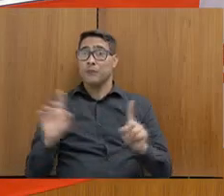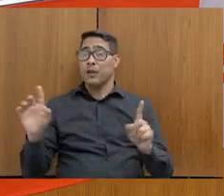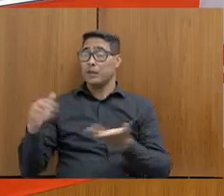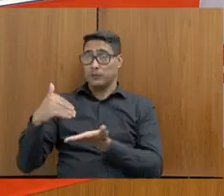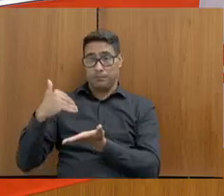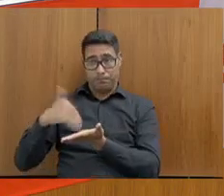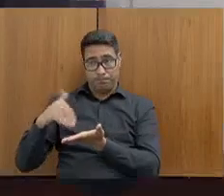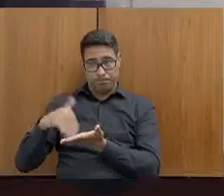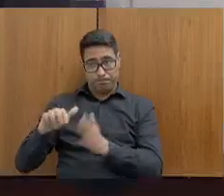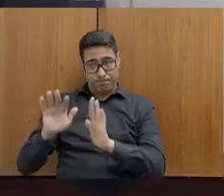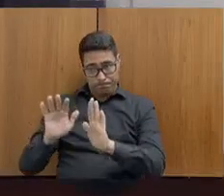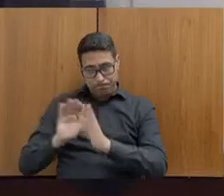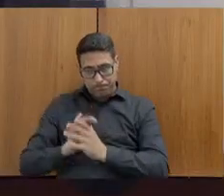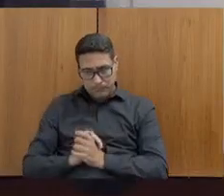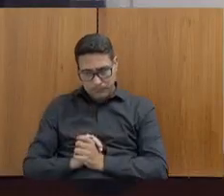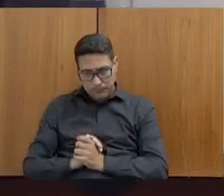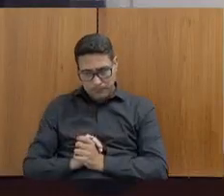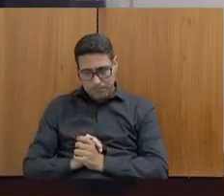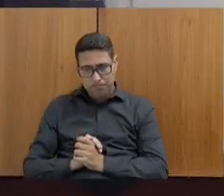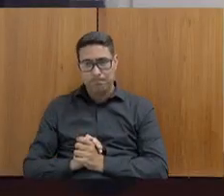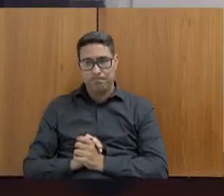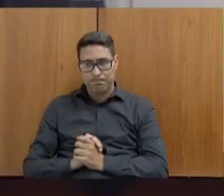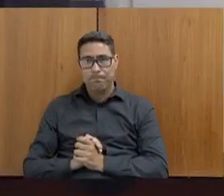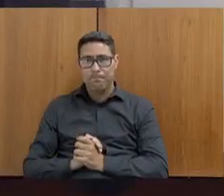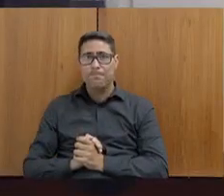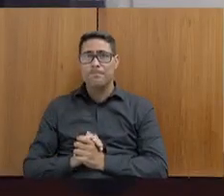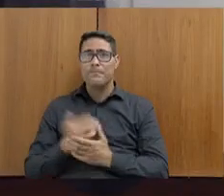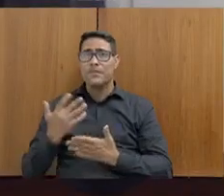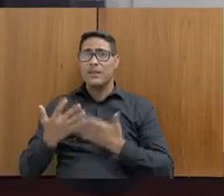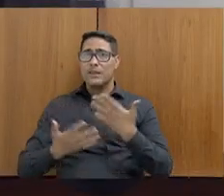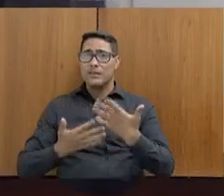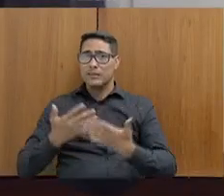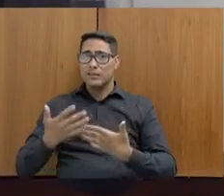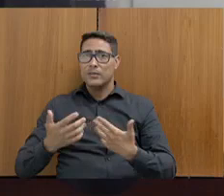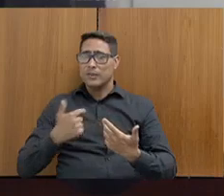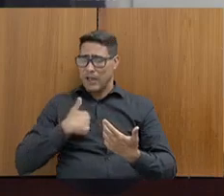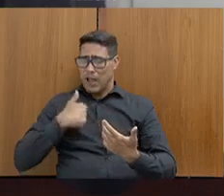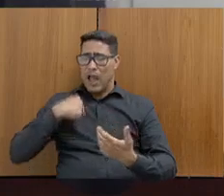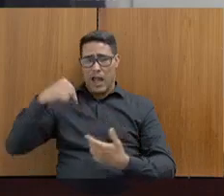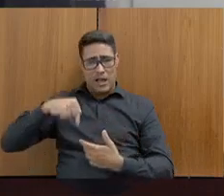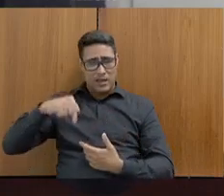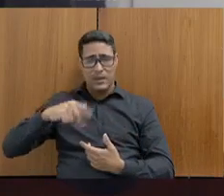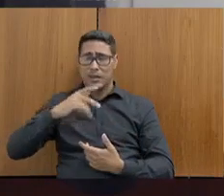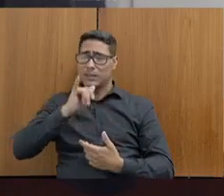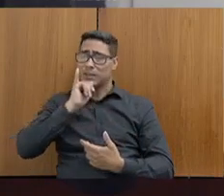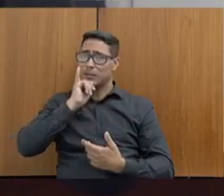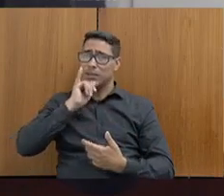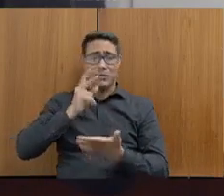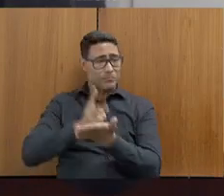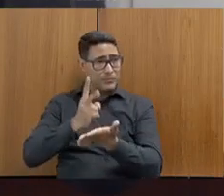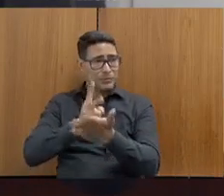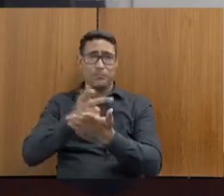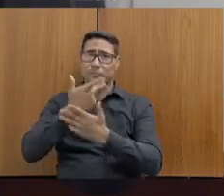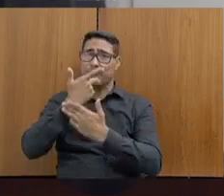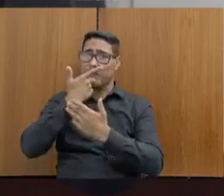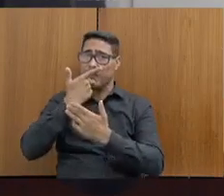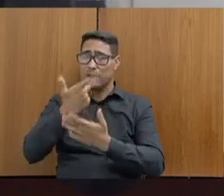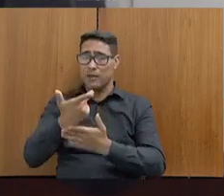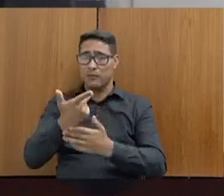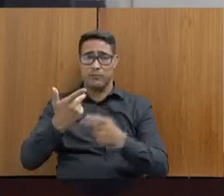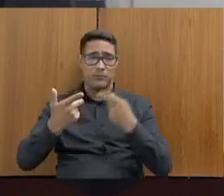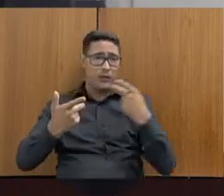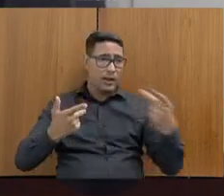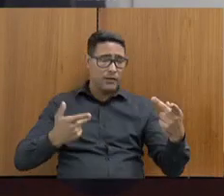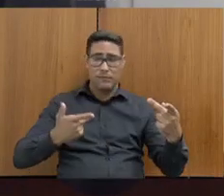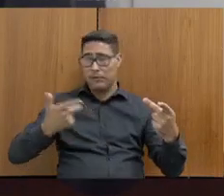sempre nós fomos voz um pouco, com um pouco eco aqui nesta casa, quando falávamos do preso, do preso